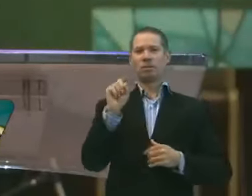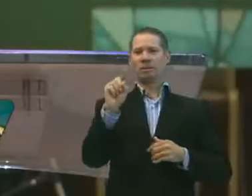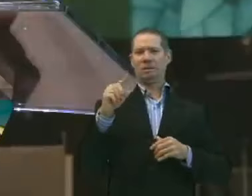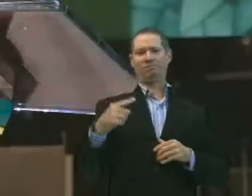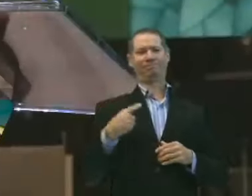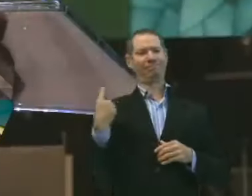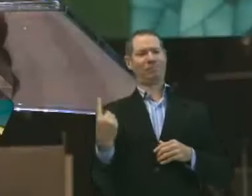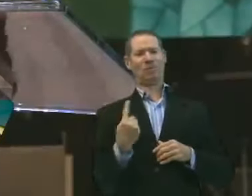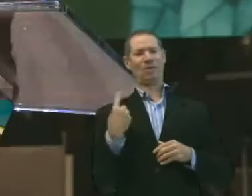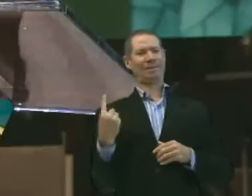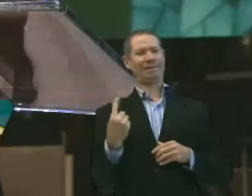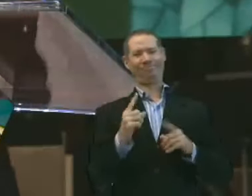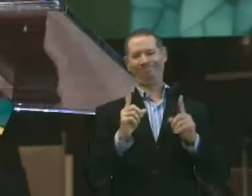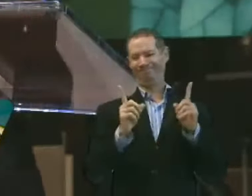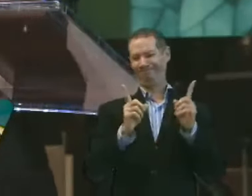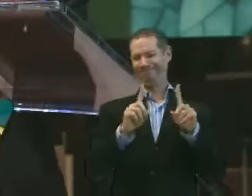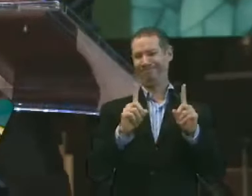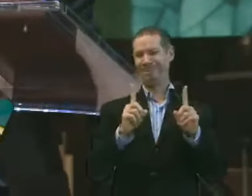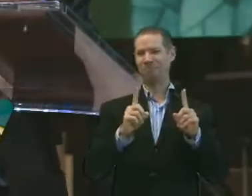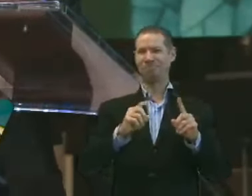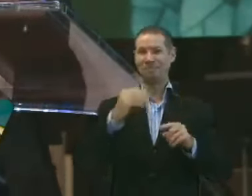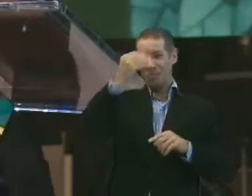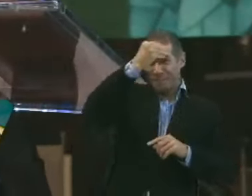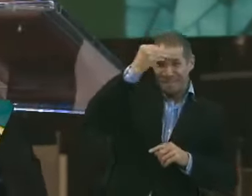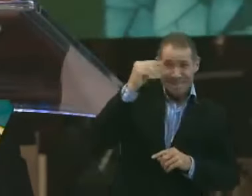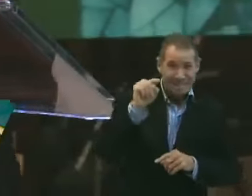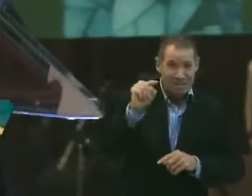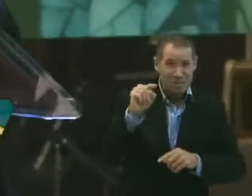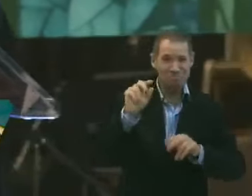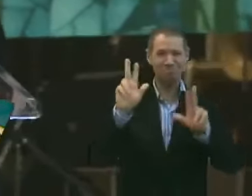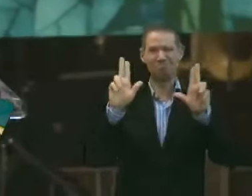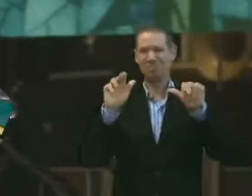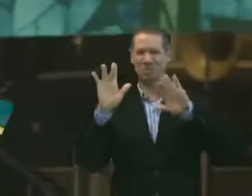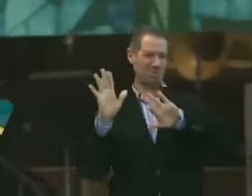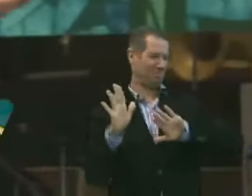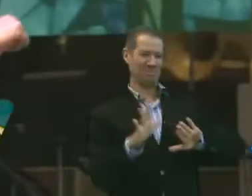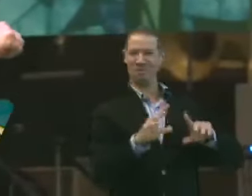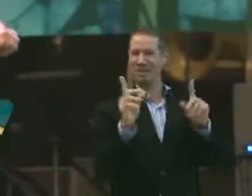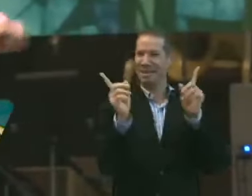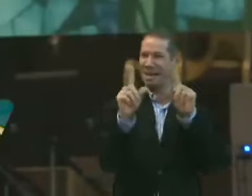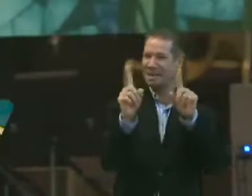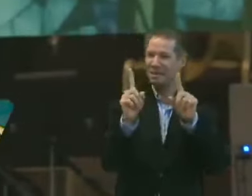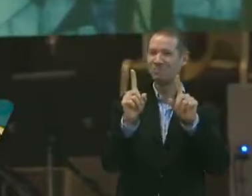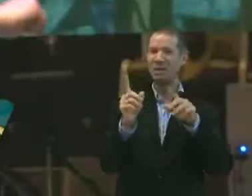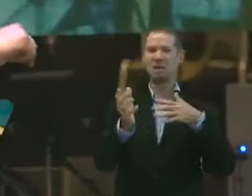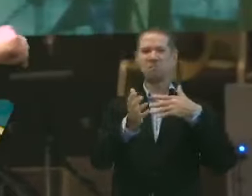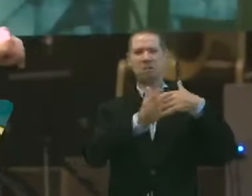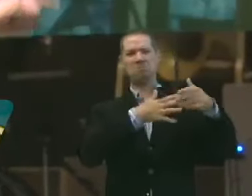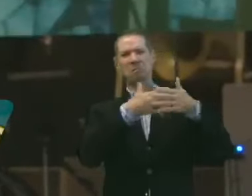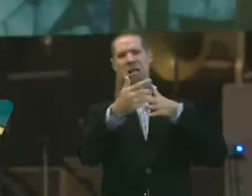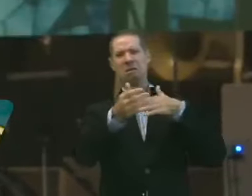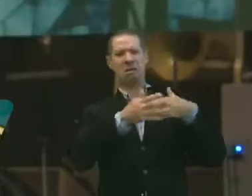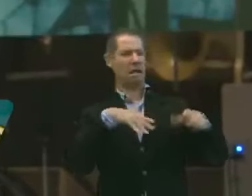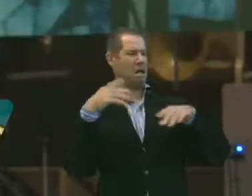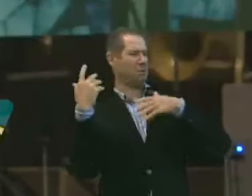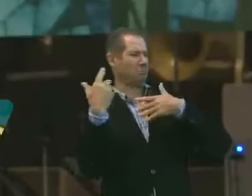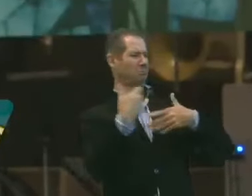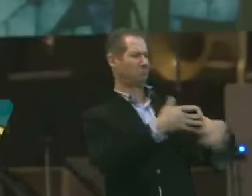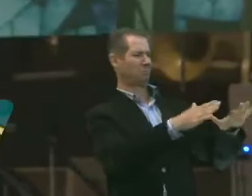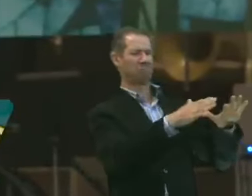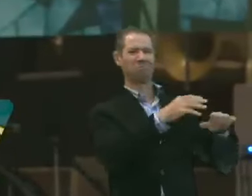desamparado. Você não foi esquecido. Você não está à margem, largado, sem